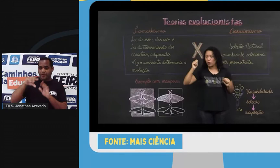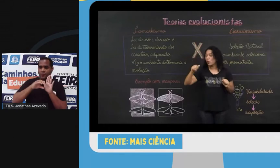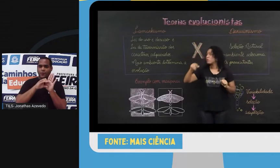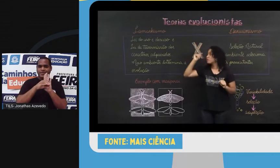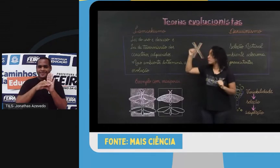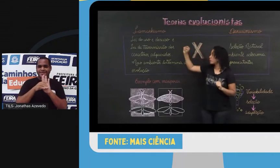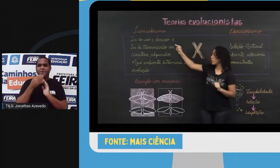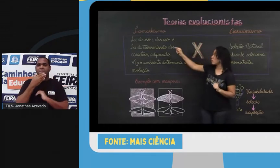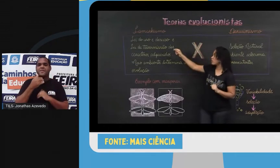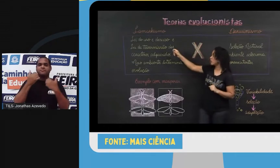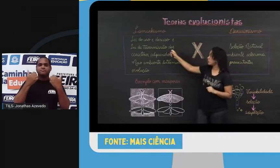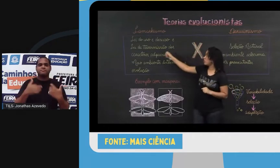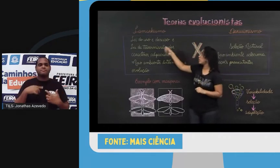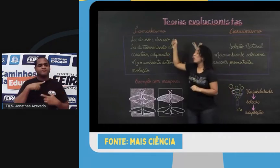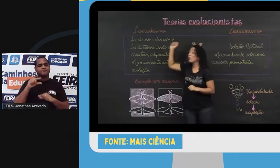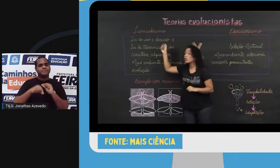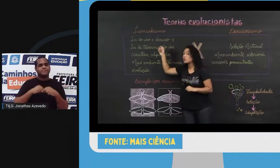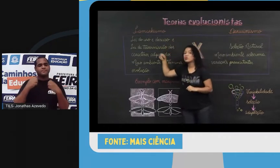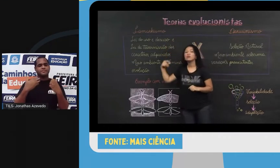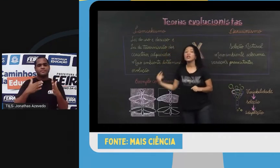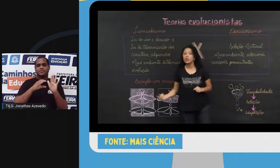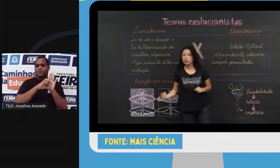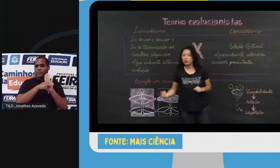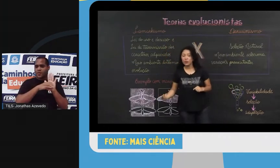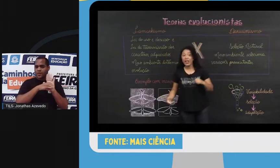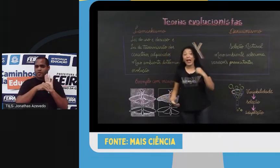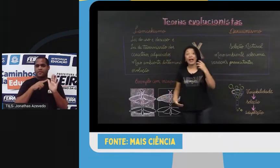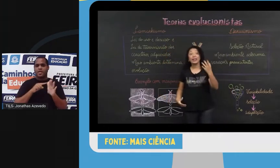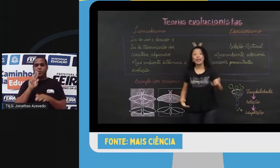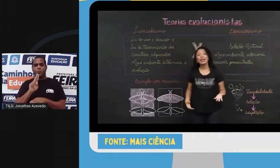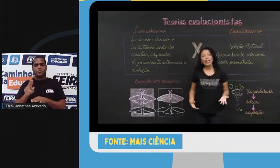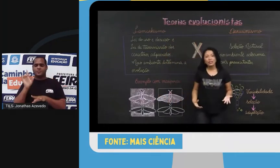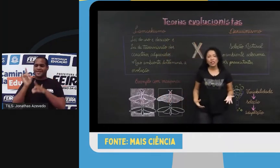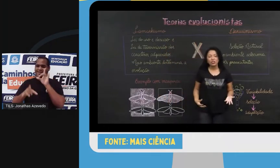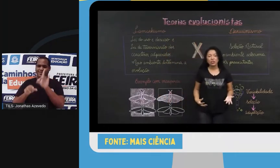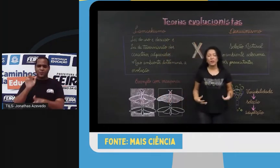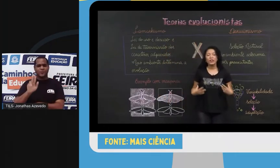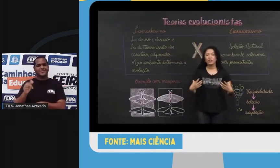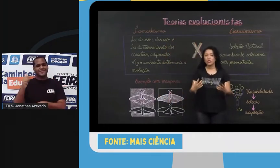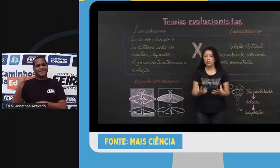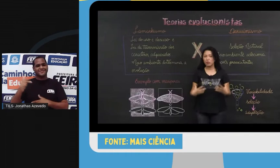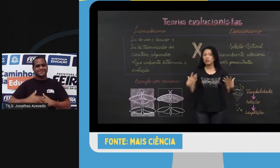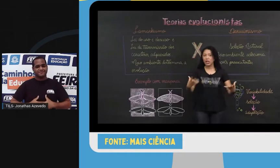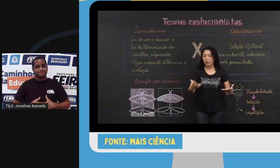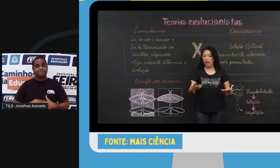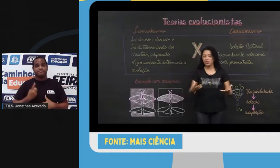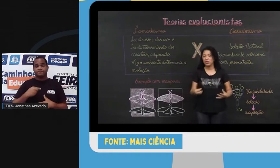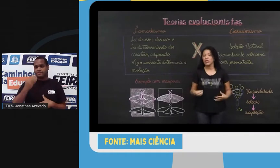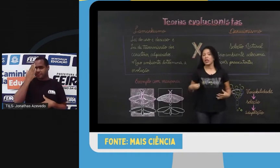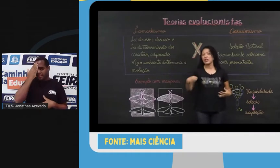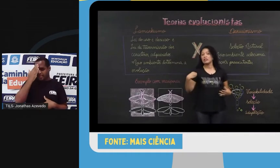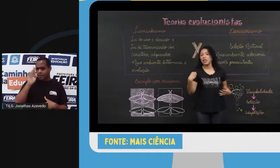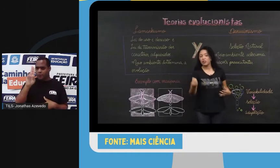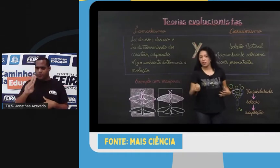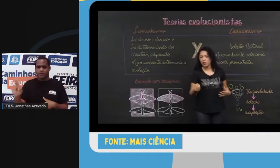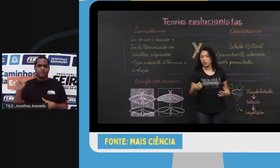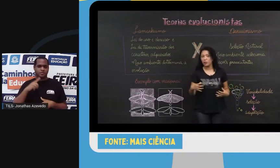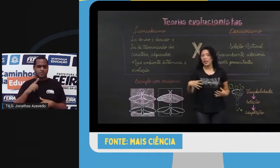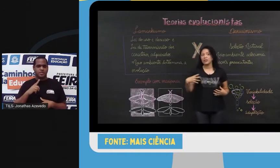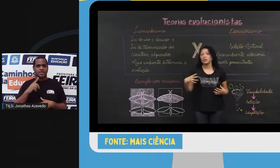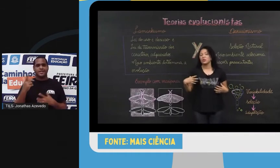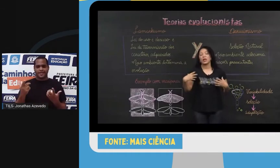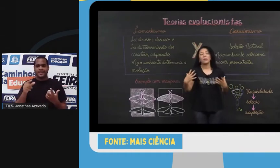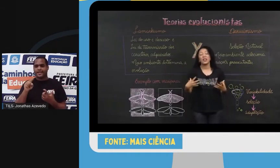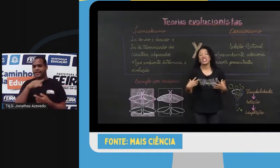que Lamarck cunhou foi o conceito de uso e desuso. Aquela característica que você usar mais, que aquele ser